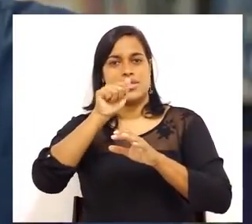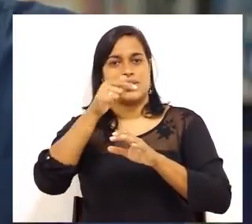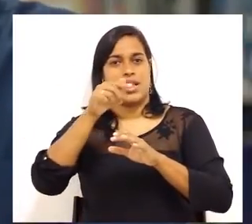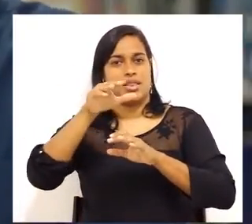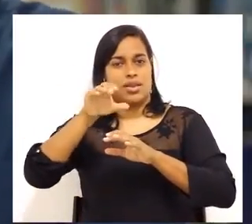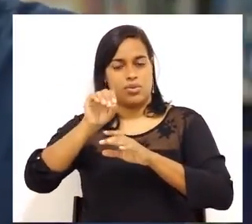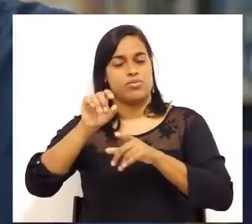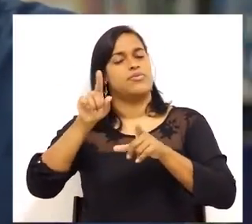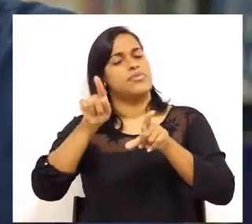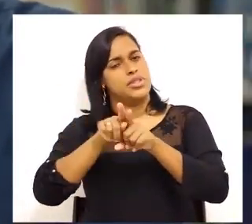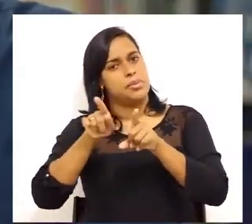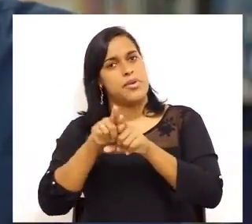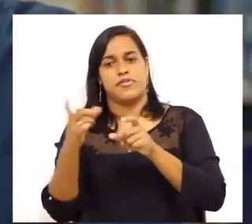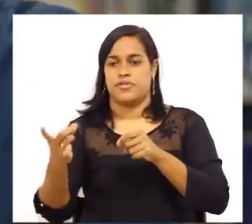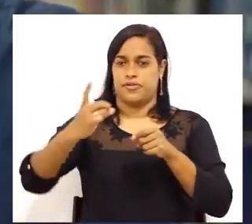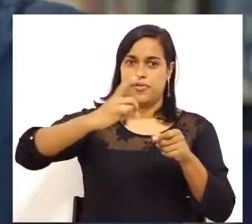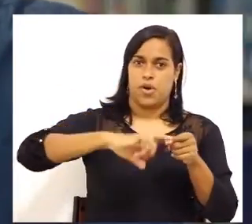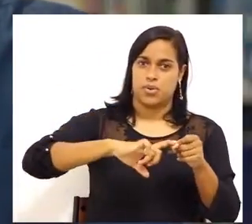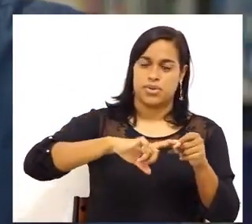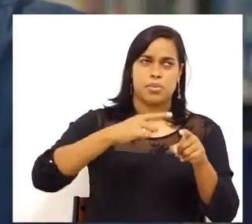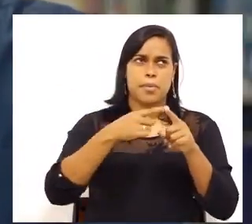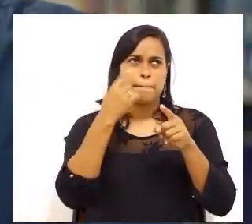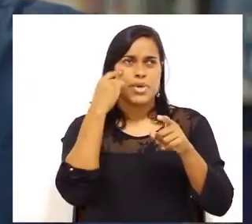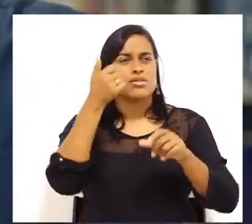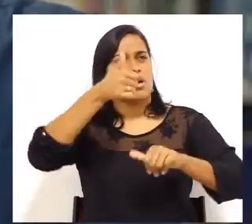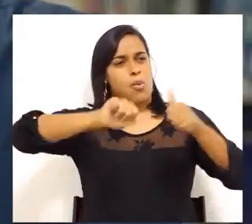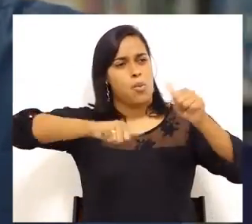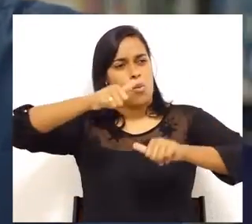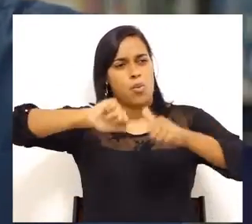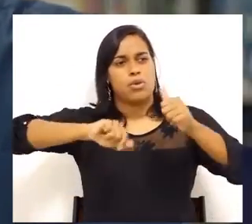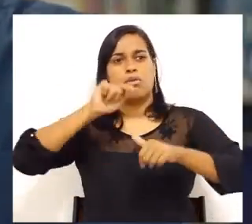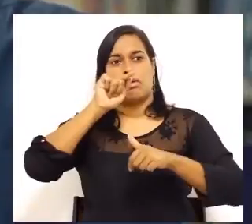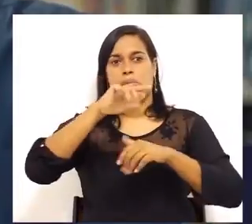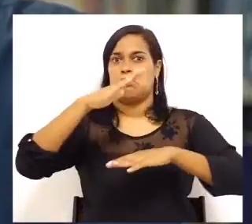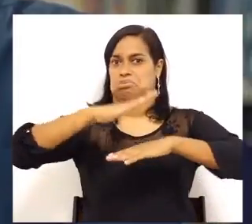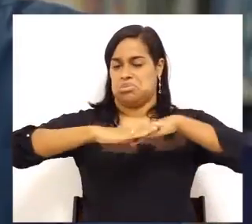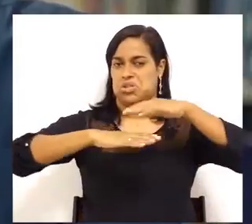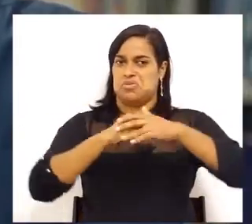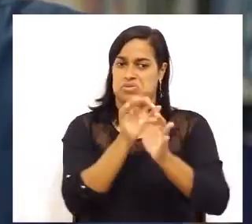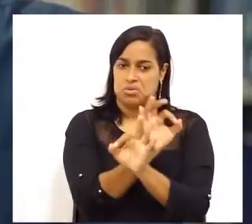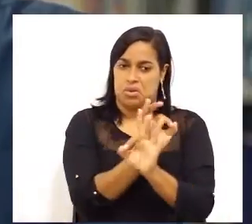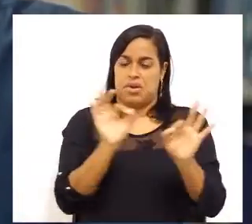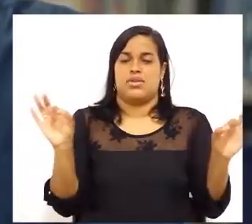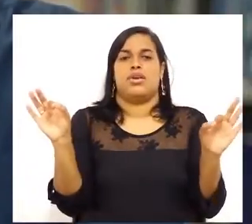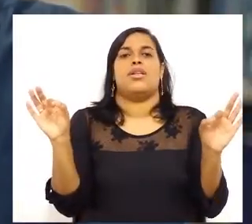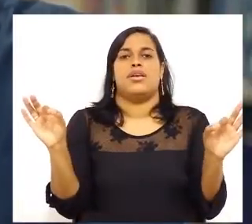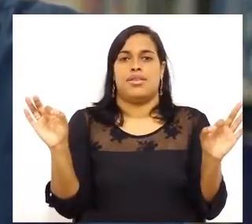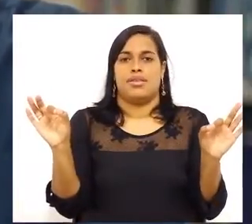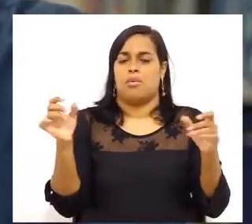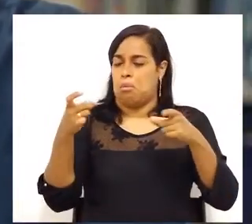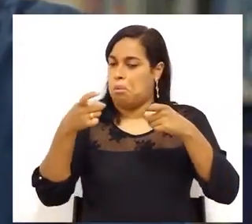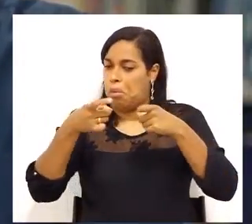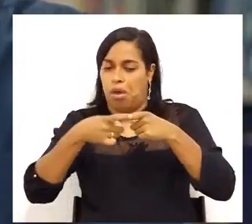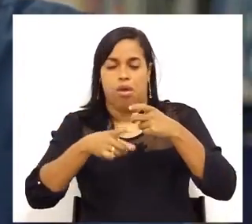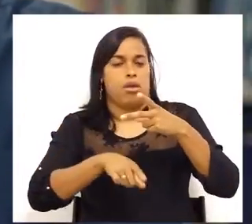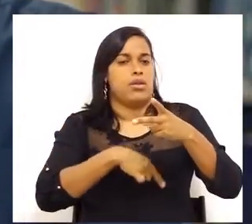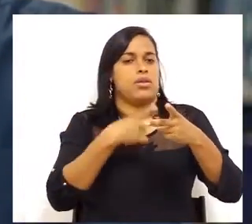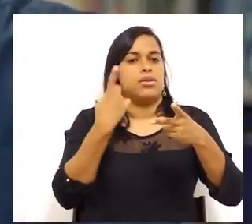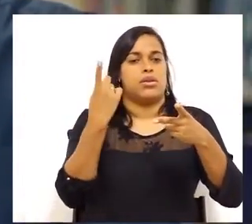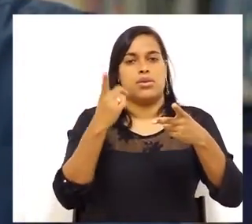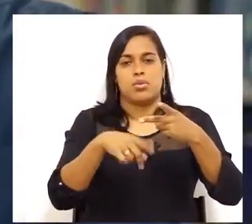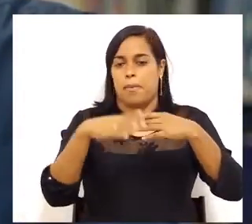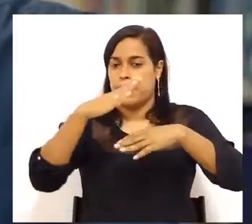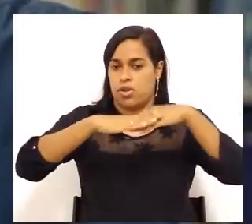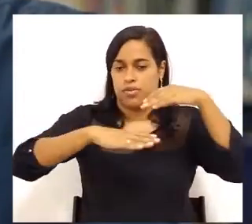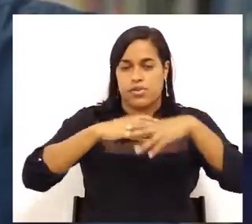ao prestador de serviços. Isso envolve que o prestador de serviços apresente uma série de